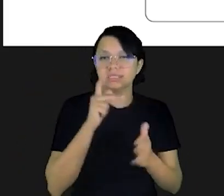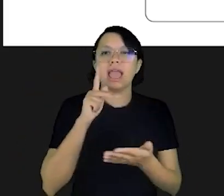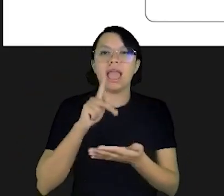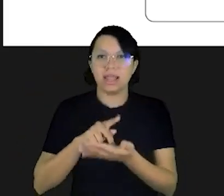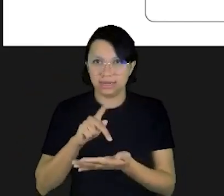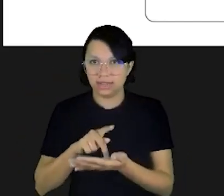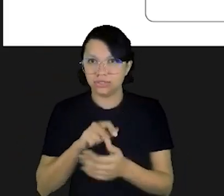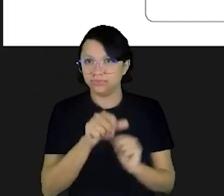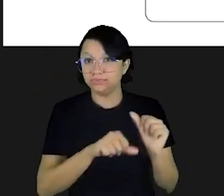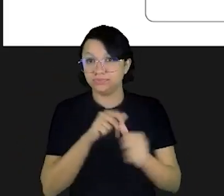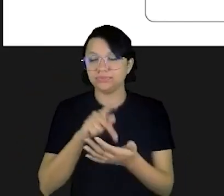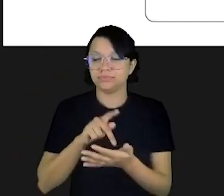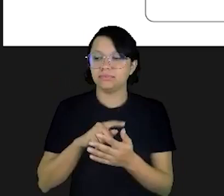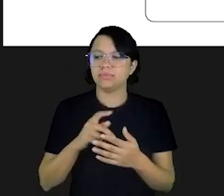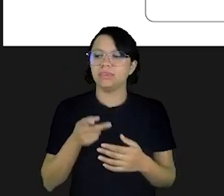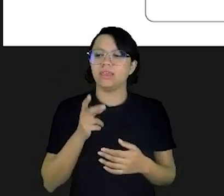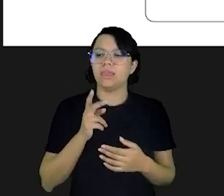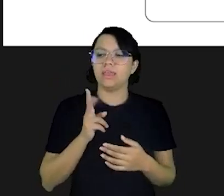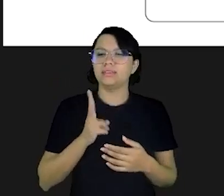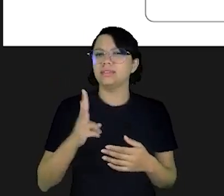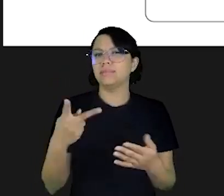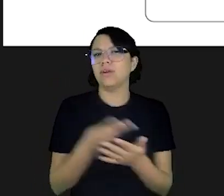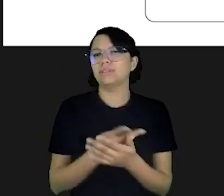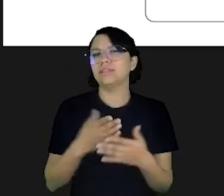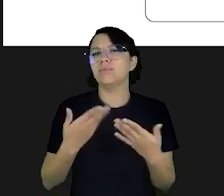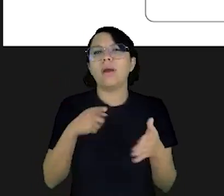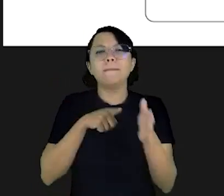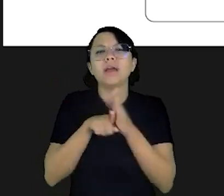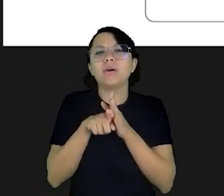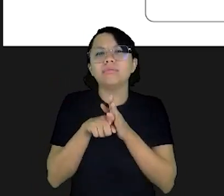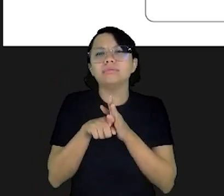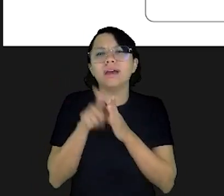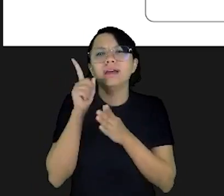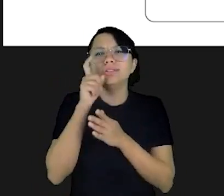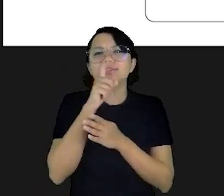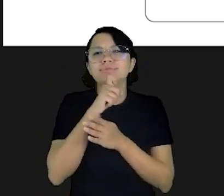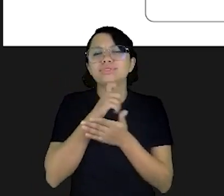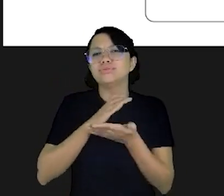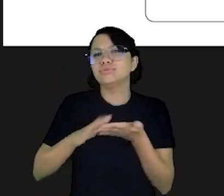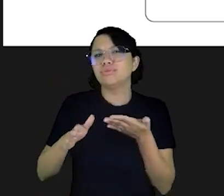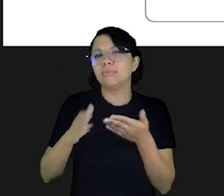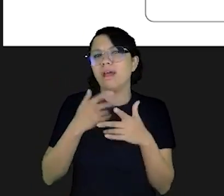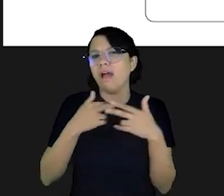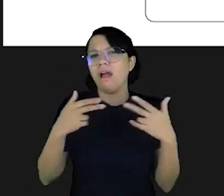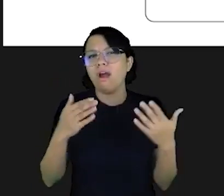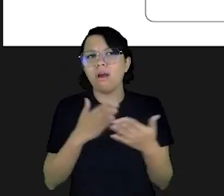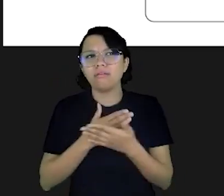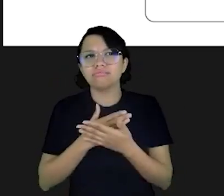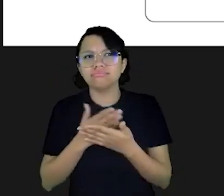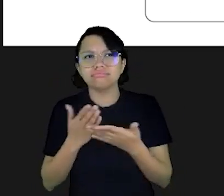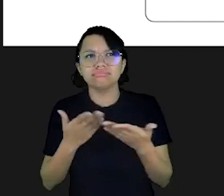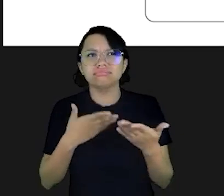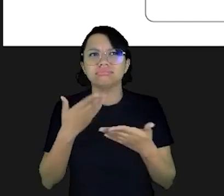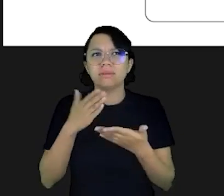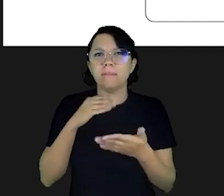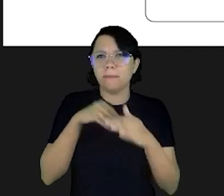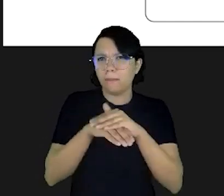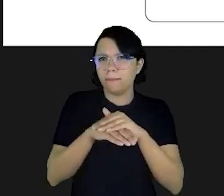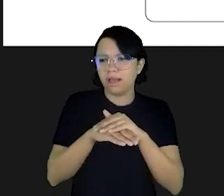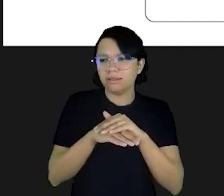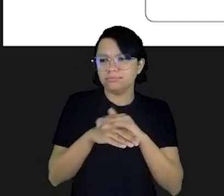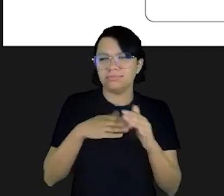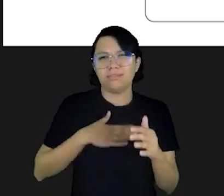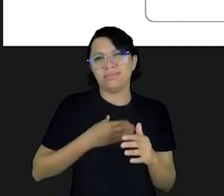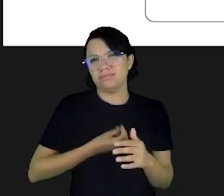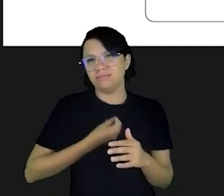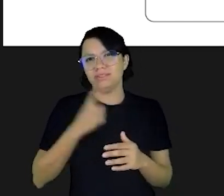frequente é, quando a gente faz essa pergunta, é difícil sobrar algo para poupar? Pessoas dizem, olha, para